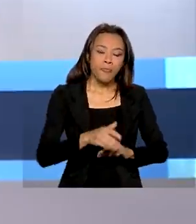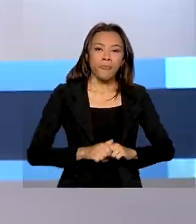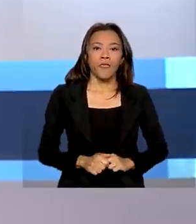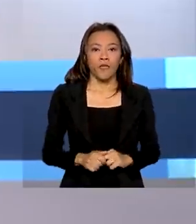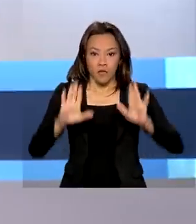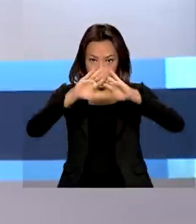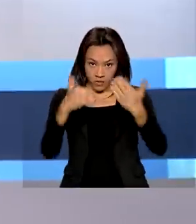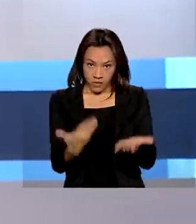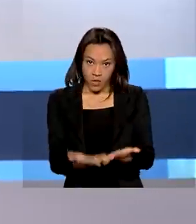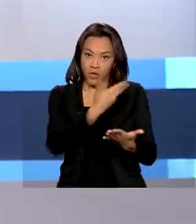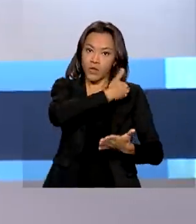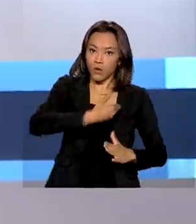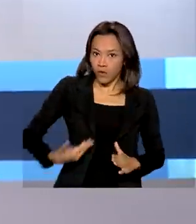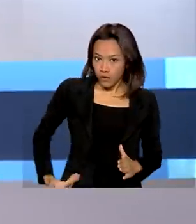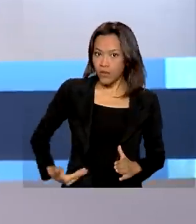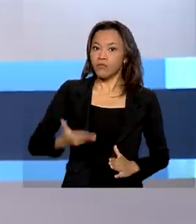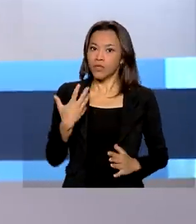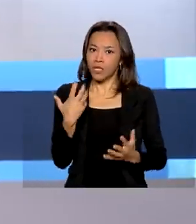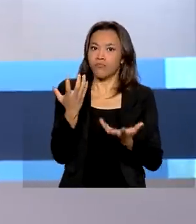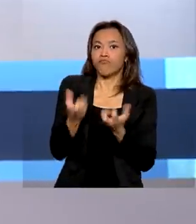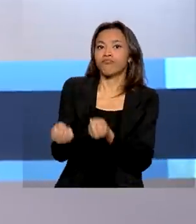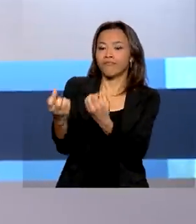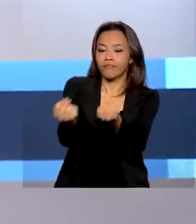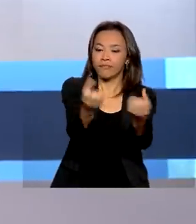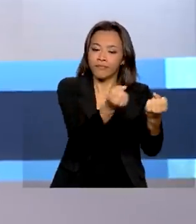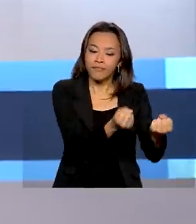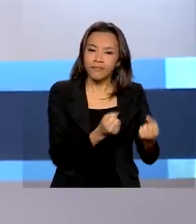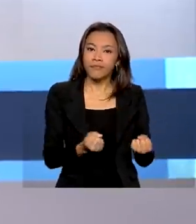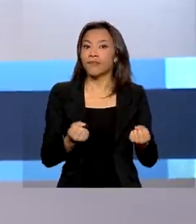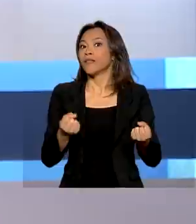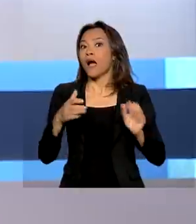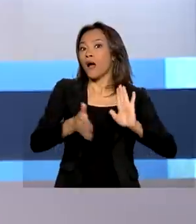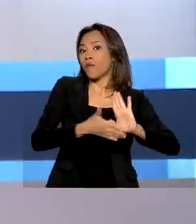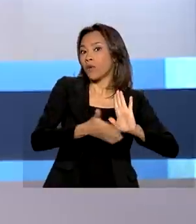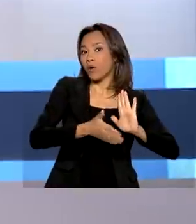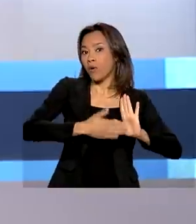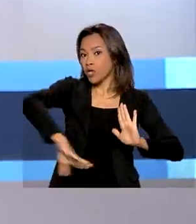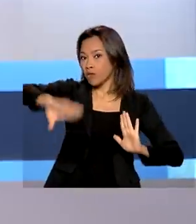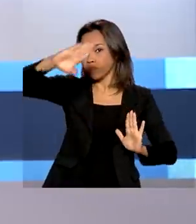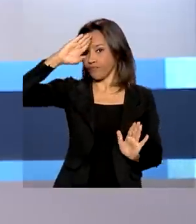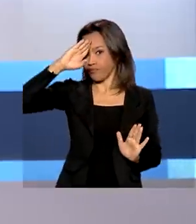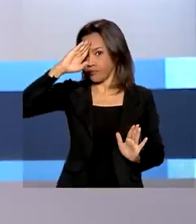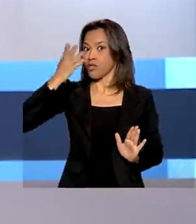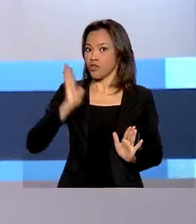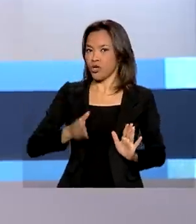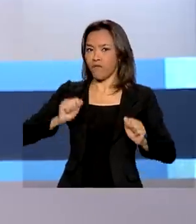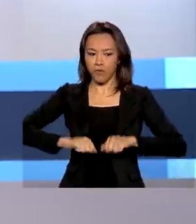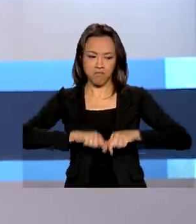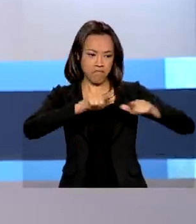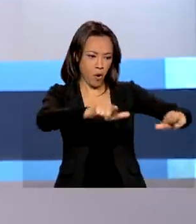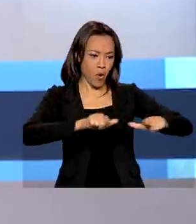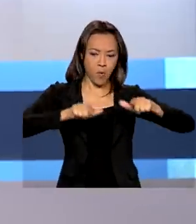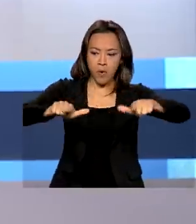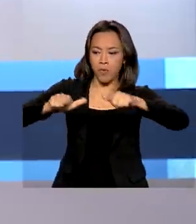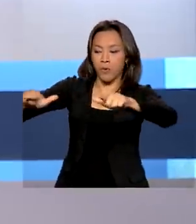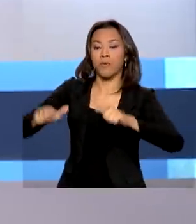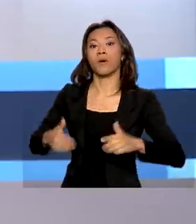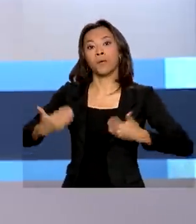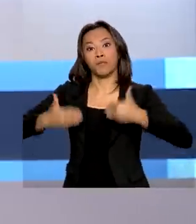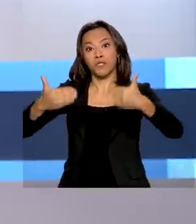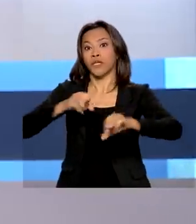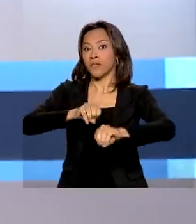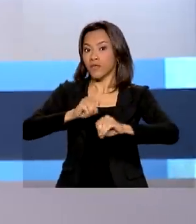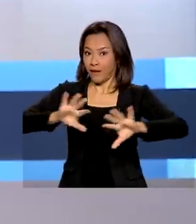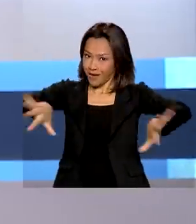públicas que aderiram ao Programa Nacional das Escolas Cívico-Militares foram certificadas pelo Ministério da Educação. A cerimônia foi no